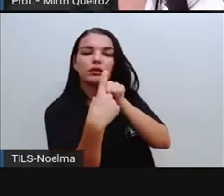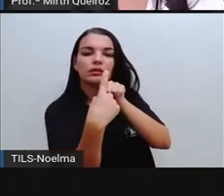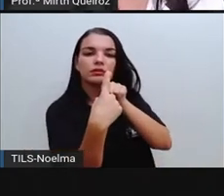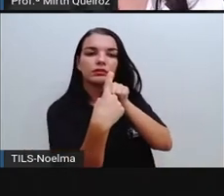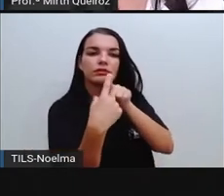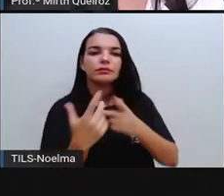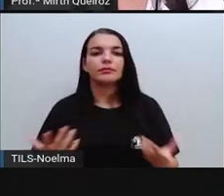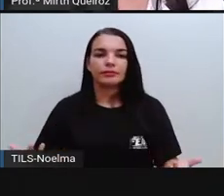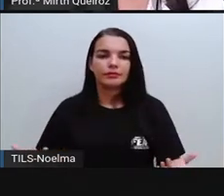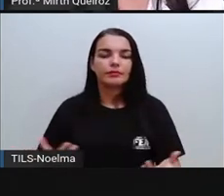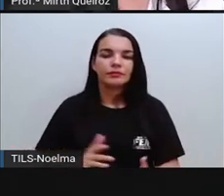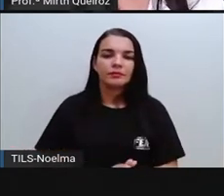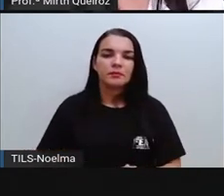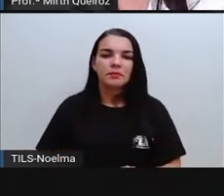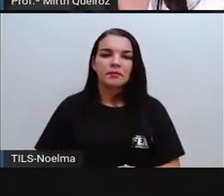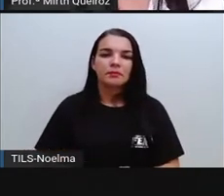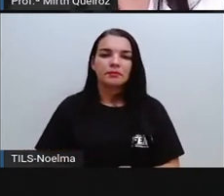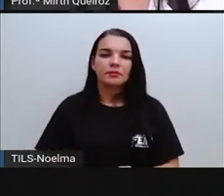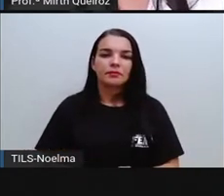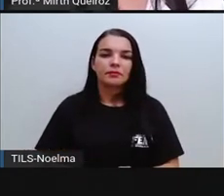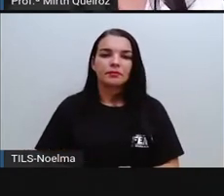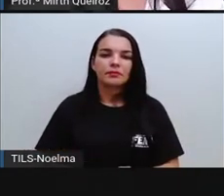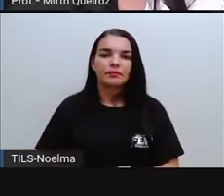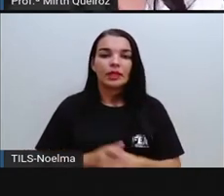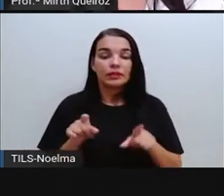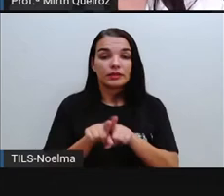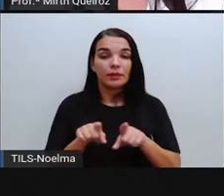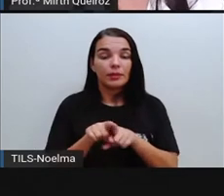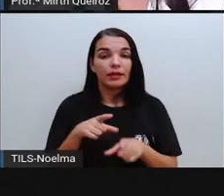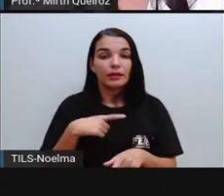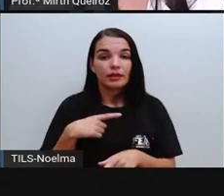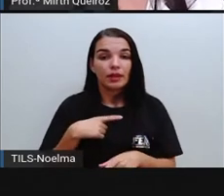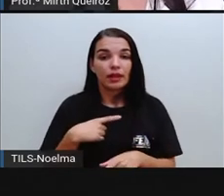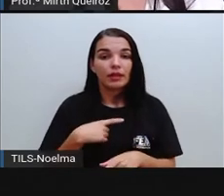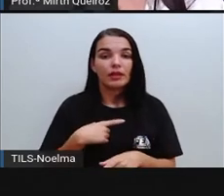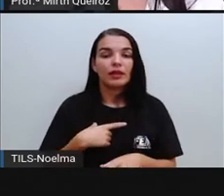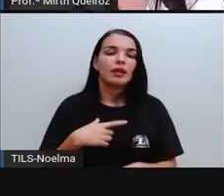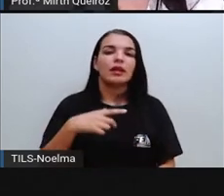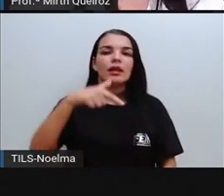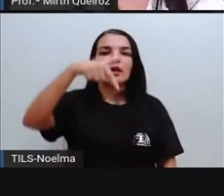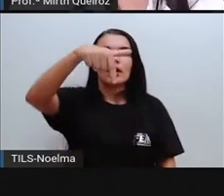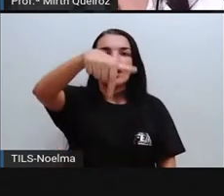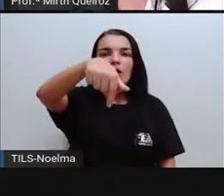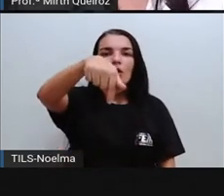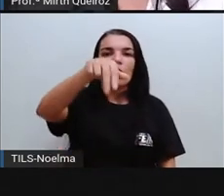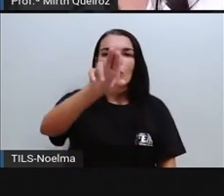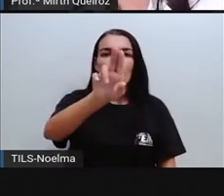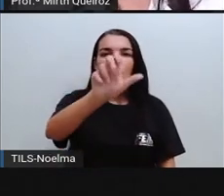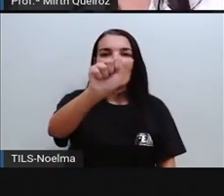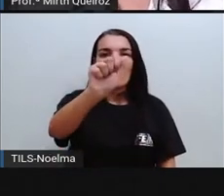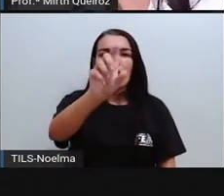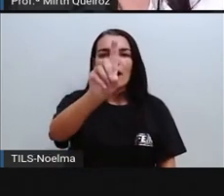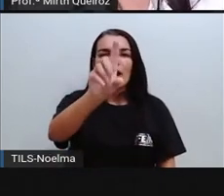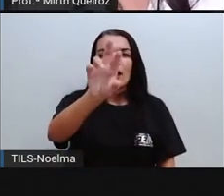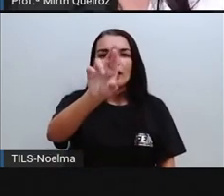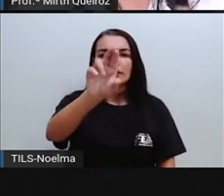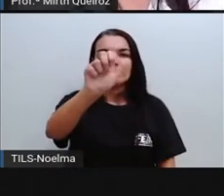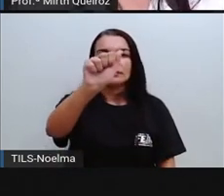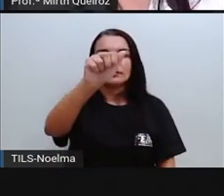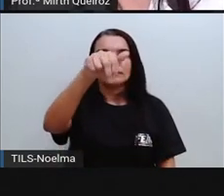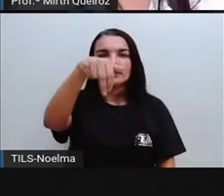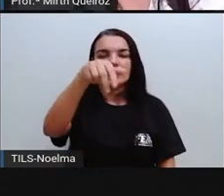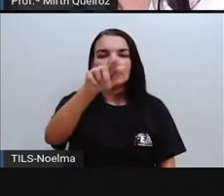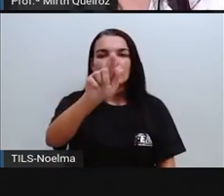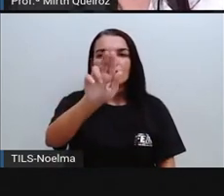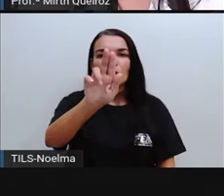a pirâmide quadrangular. Por que que é pirâmide? Porque é formado, as suas